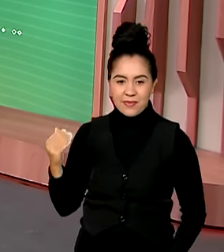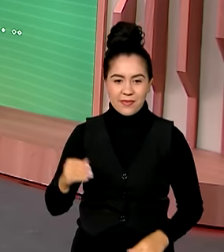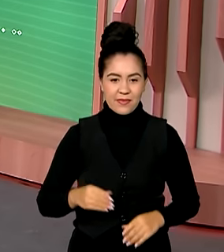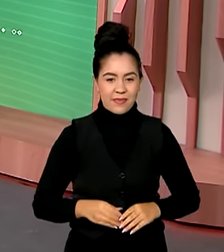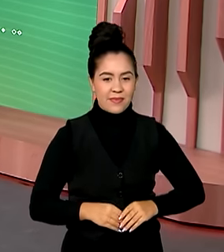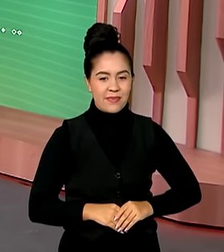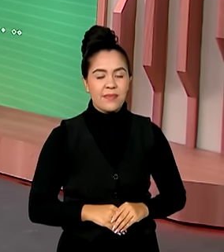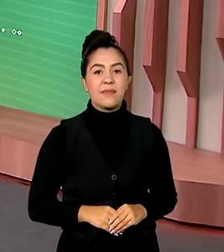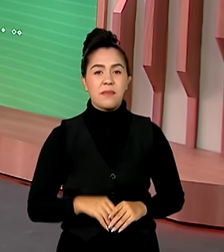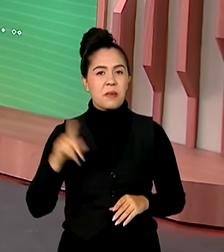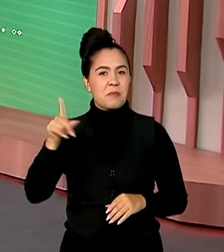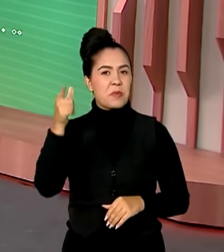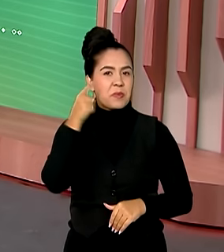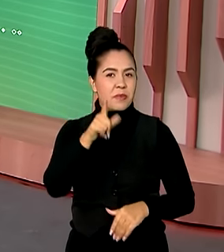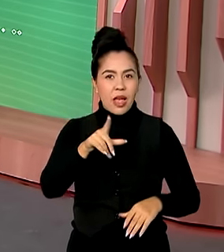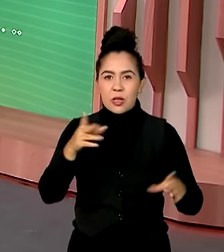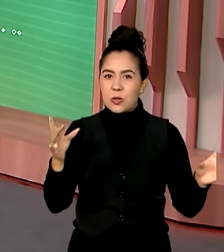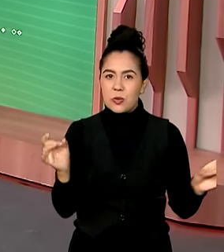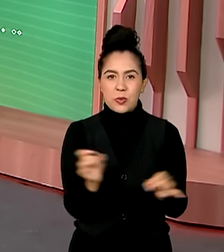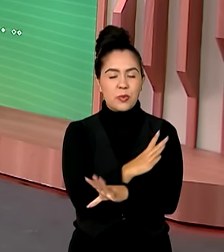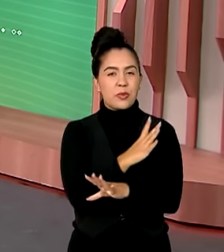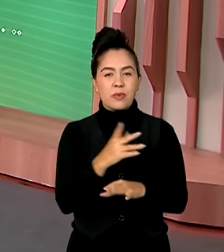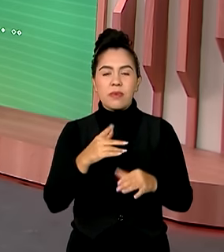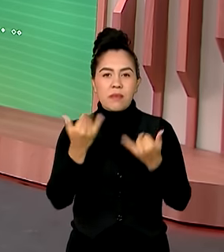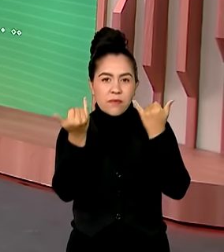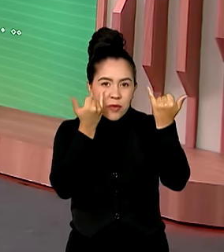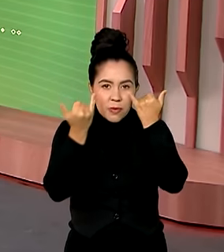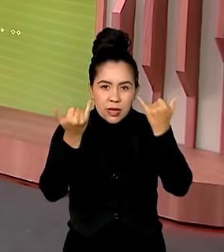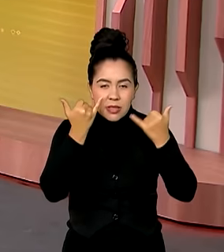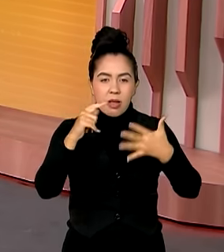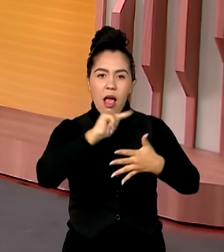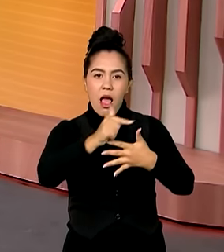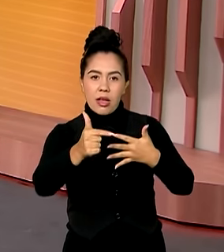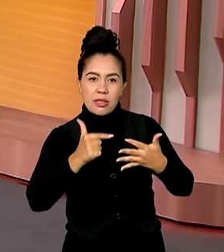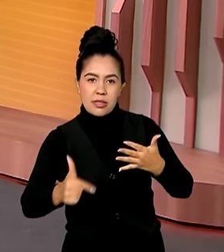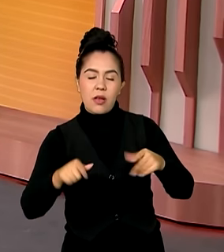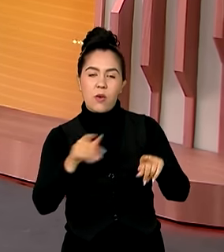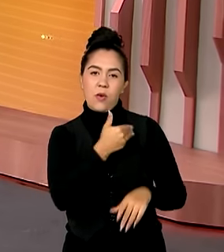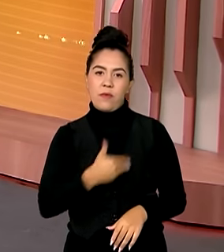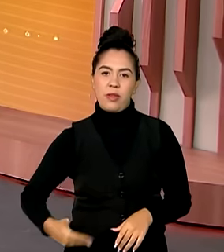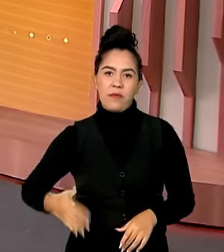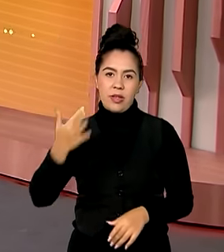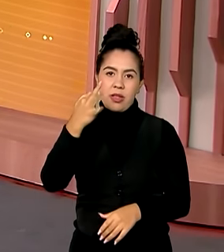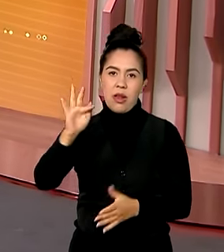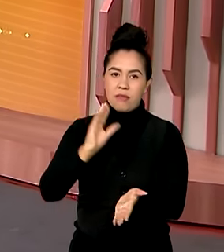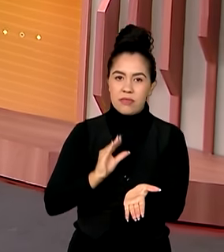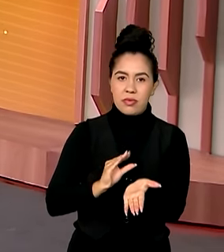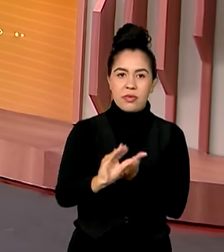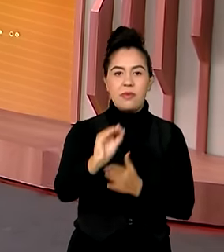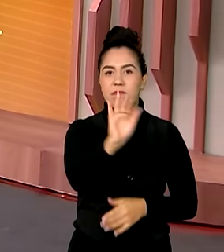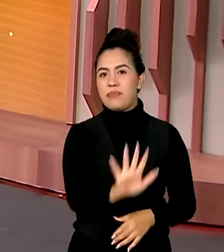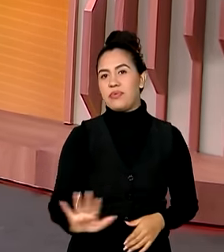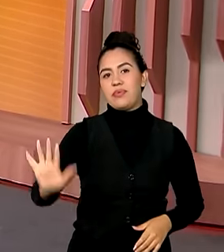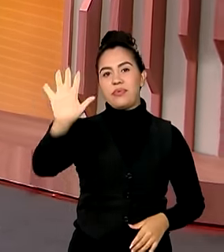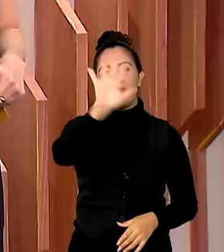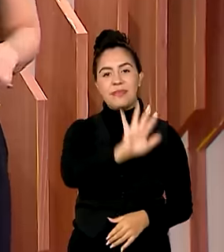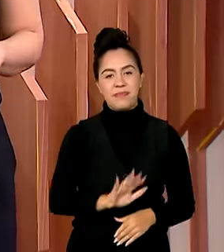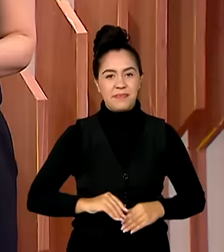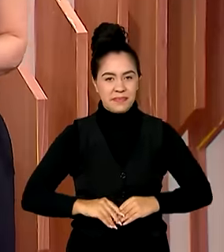.br. Lá você encontra tudo sobre as ações e os investimentos federais em todo o país.